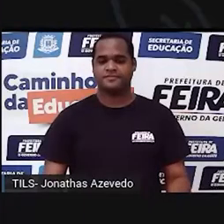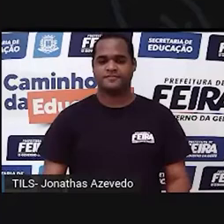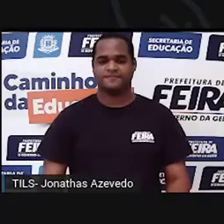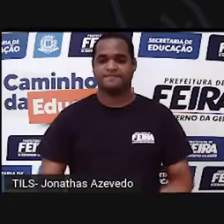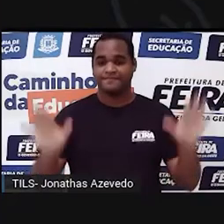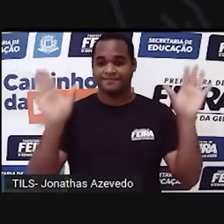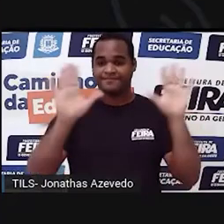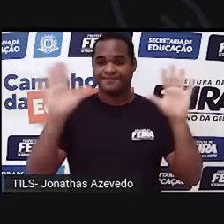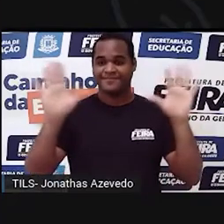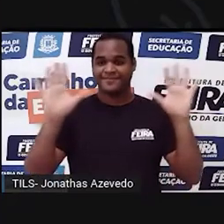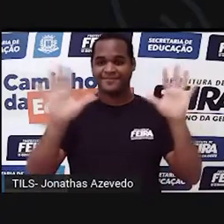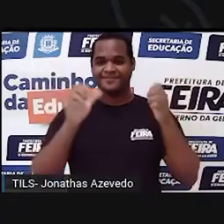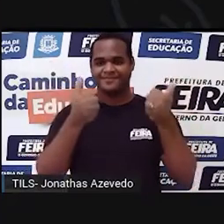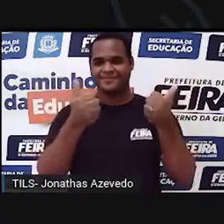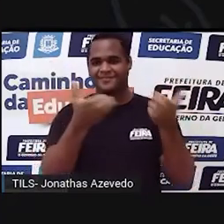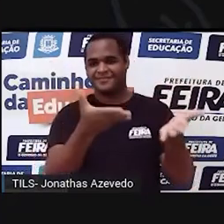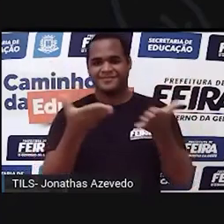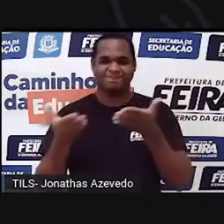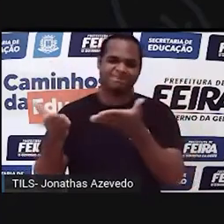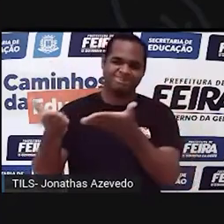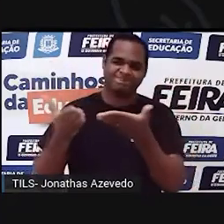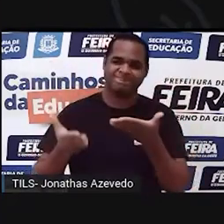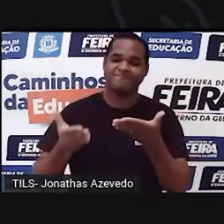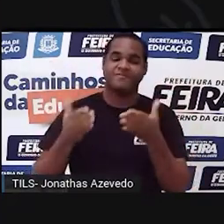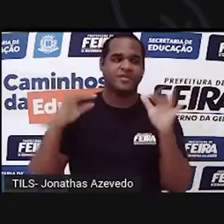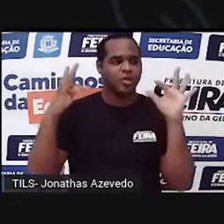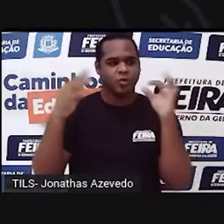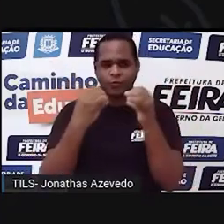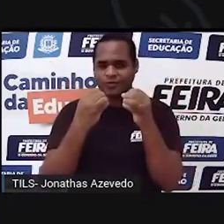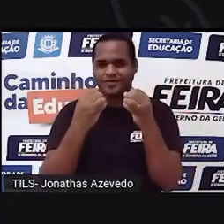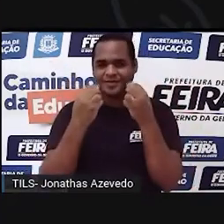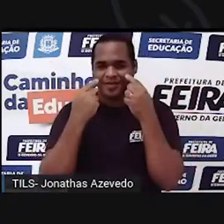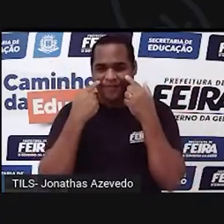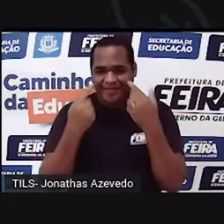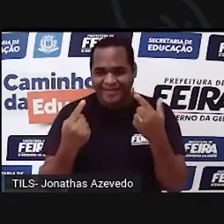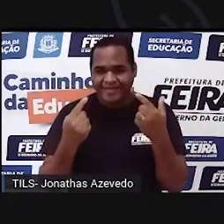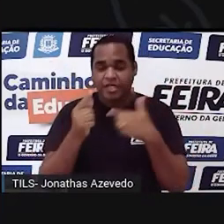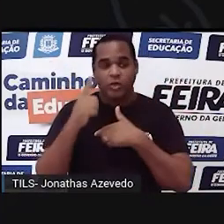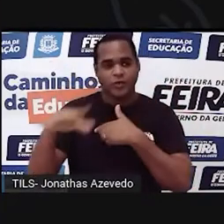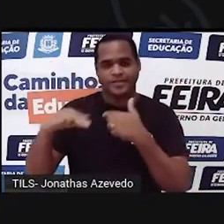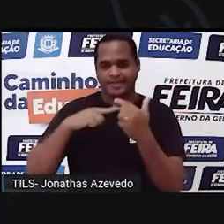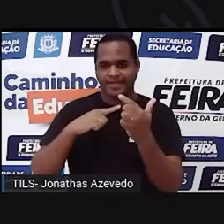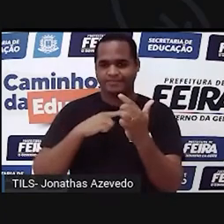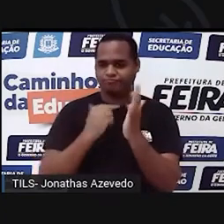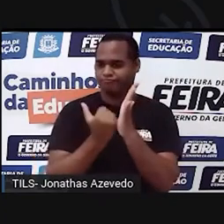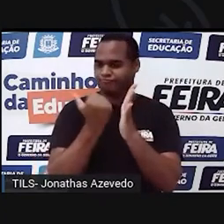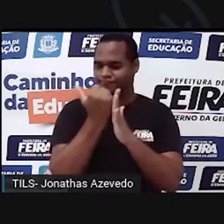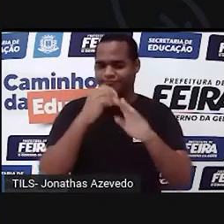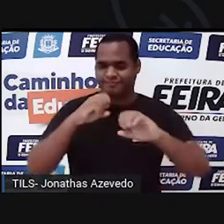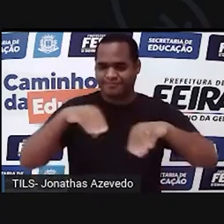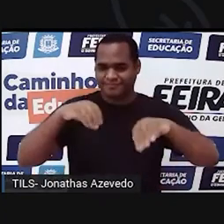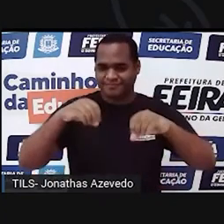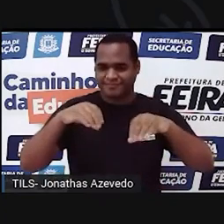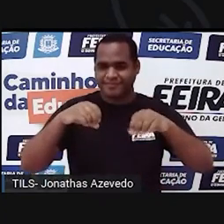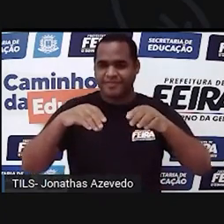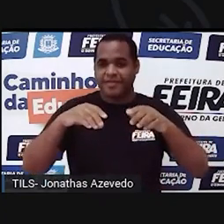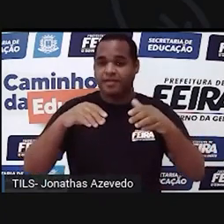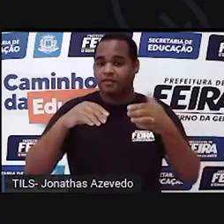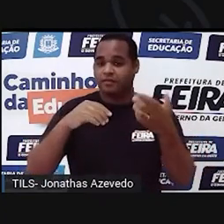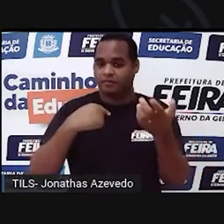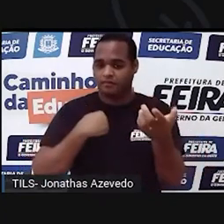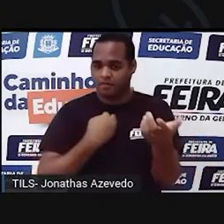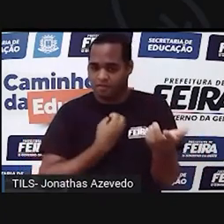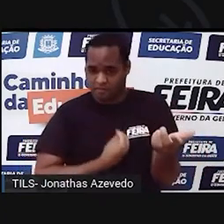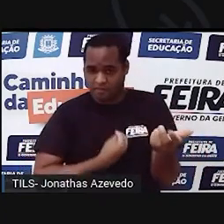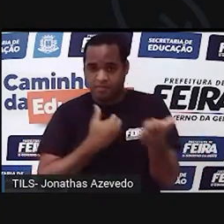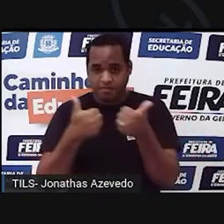Olá, sejam bem-vindos, sejam bem-vindas, olha só, mais uma de nossas aulas. Como você está? Eu